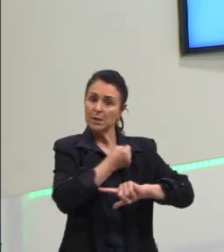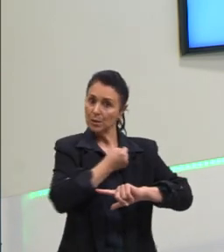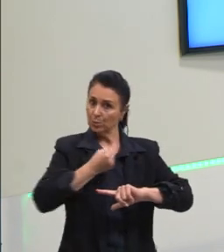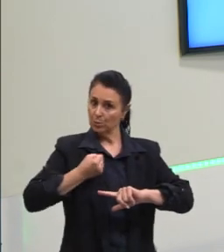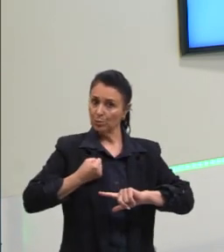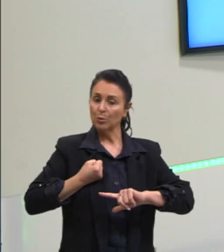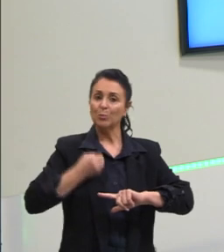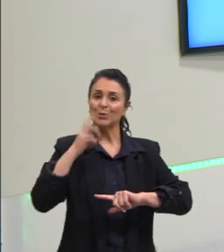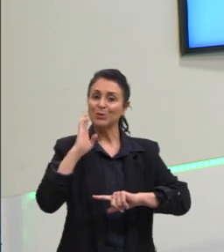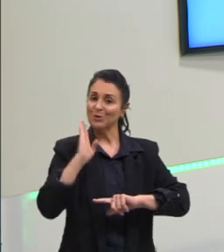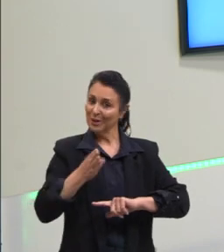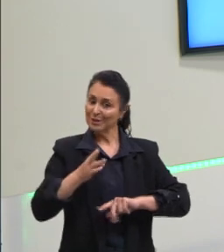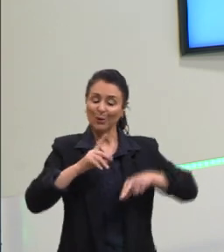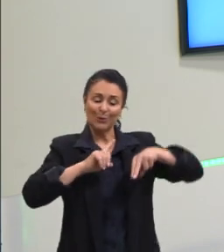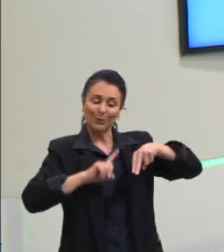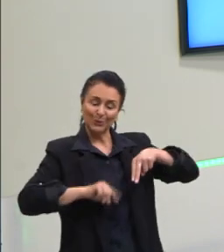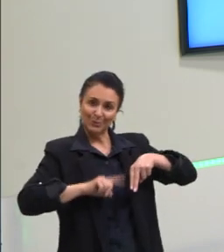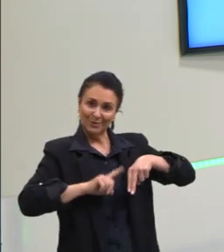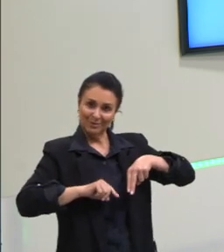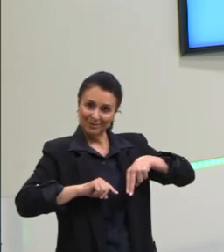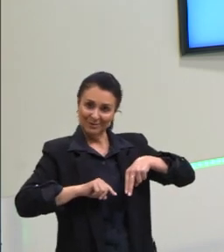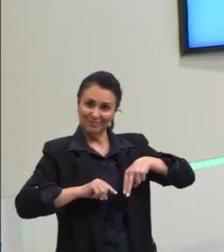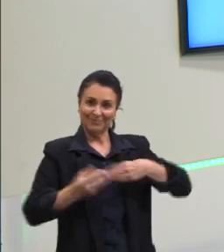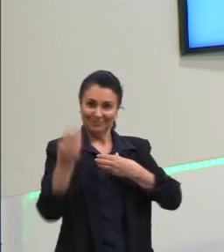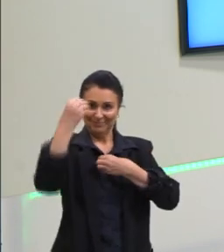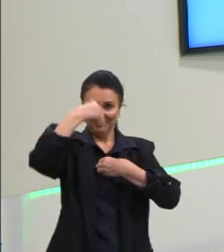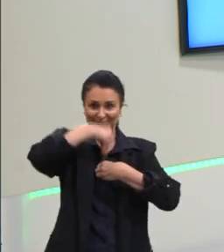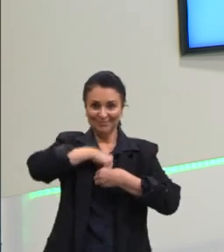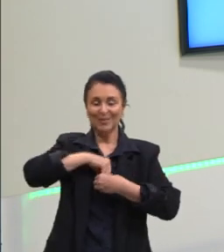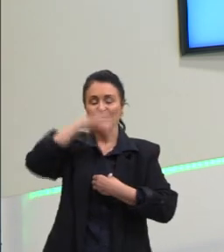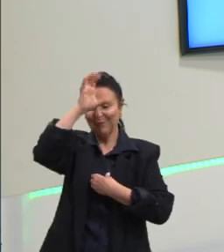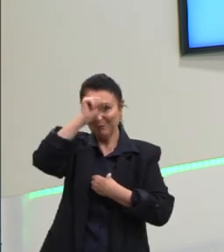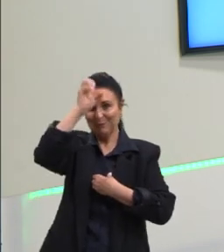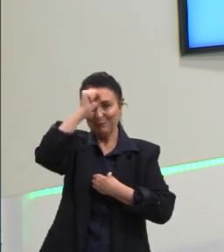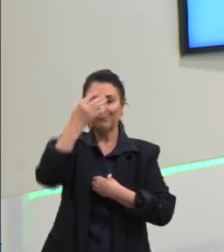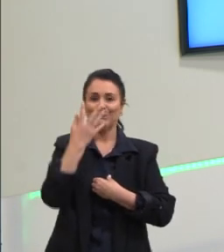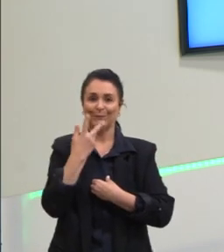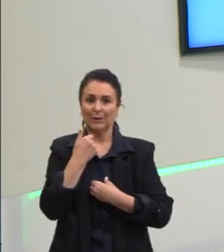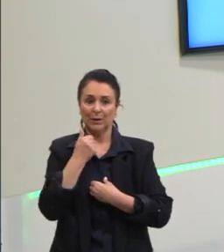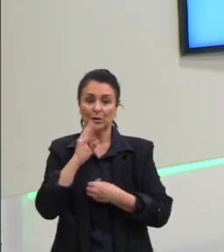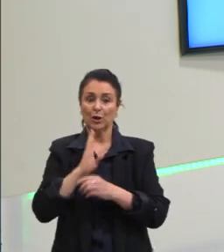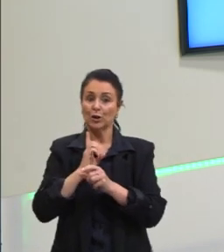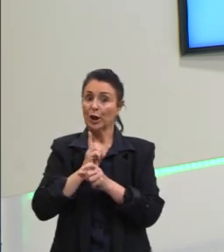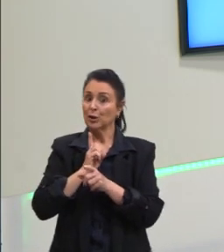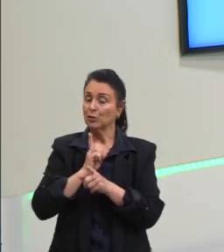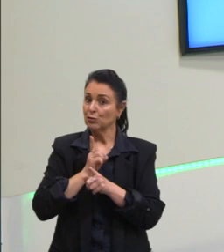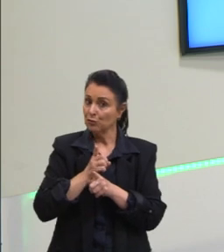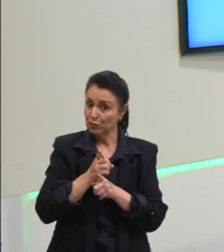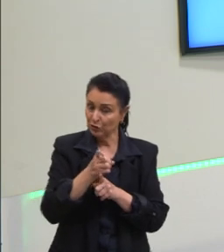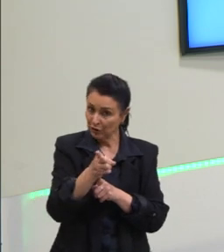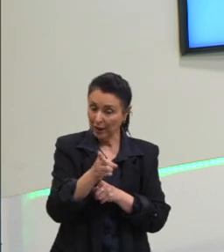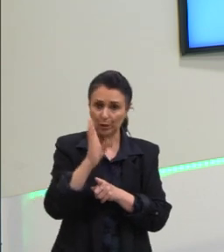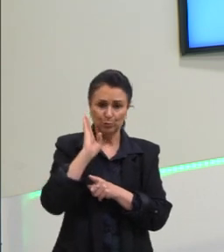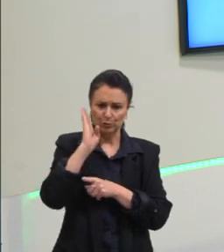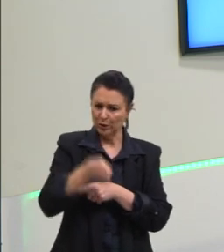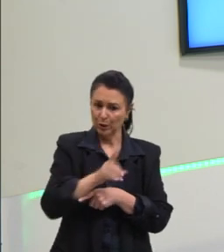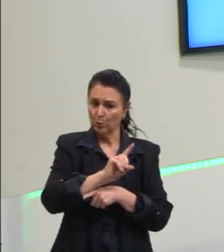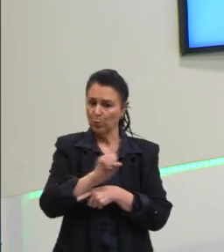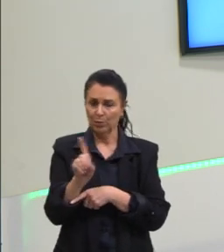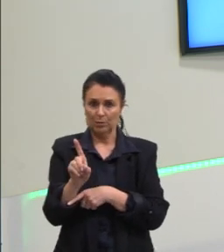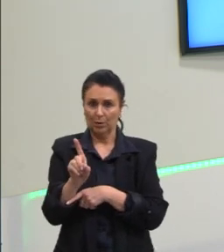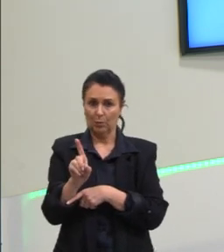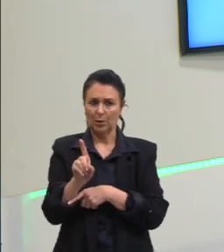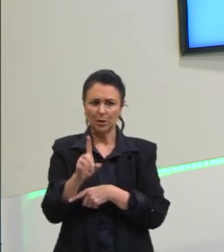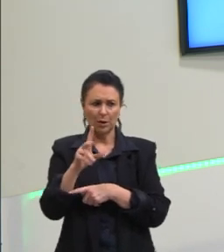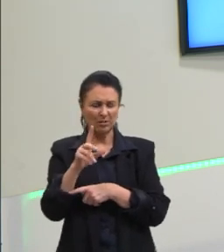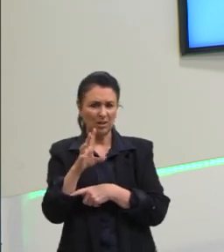os números naturais que intuitivamente ou indiretamente a gente acaba reconhecendo aqueles símbolos